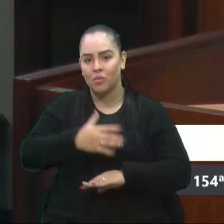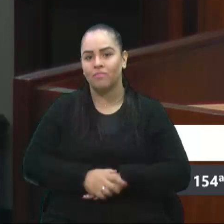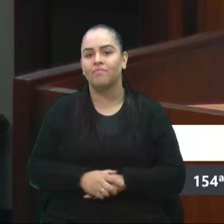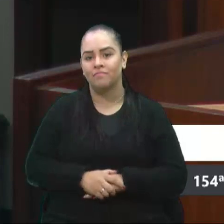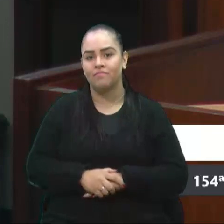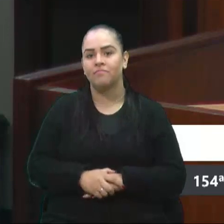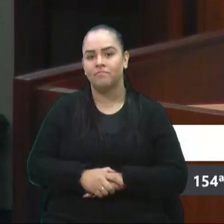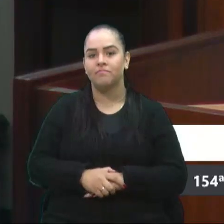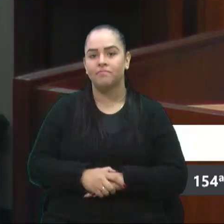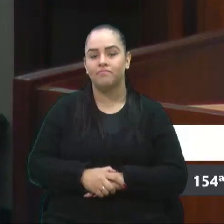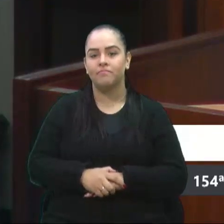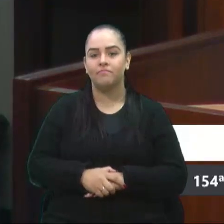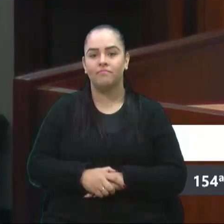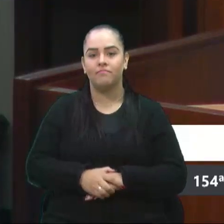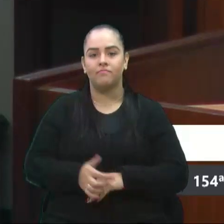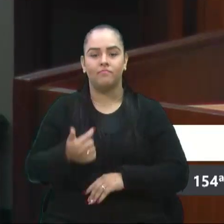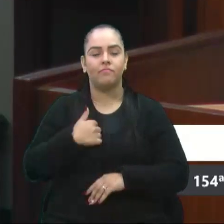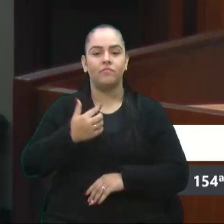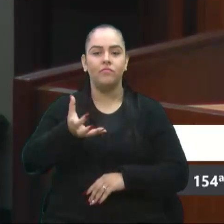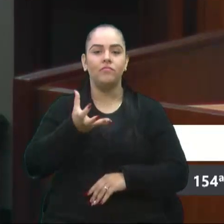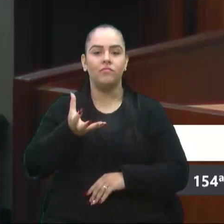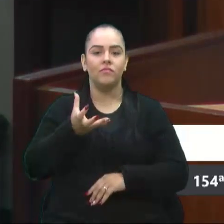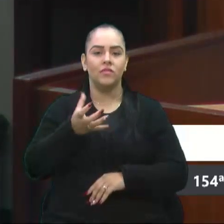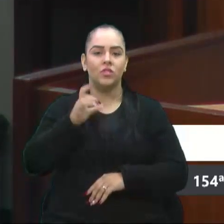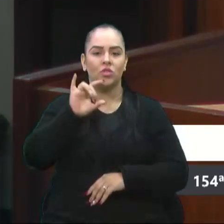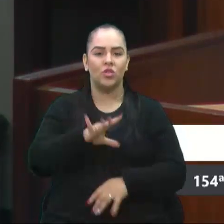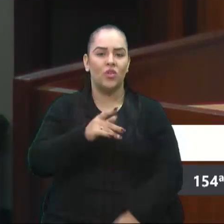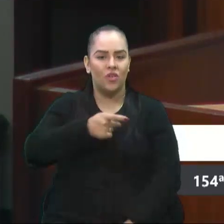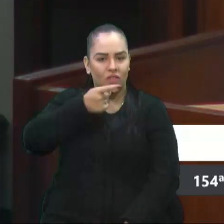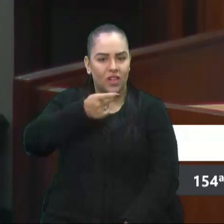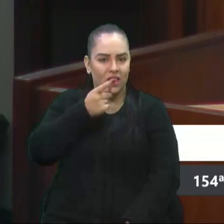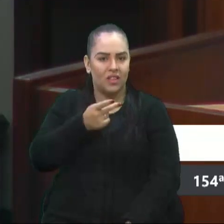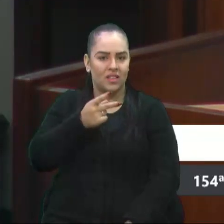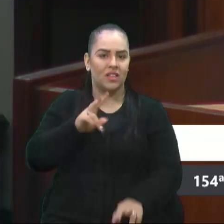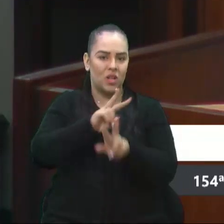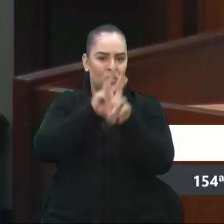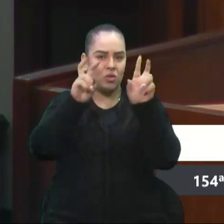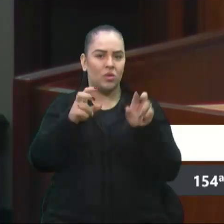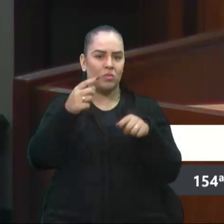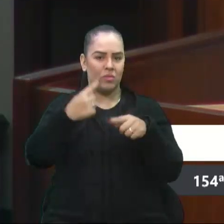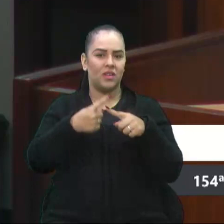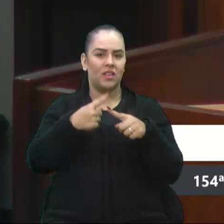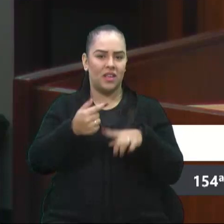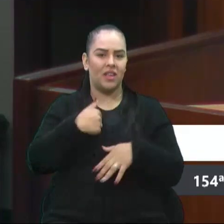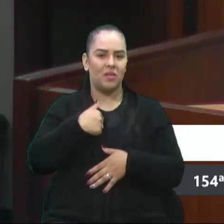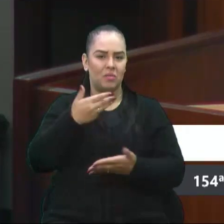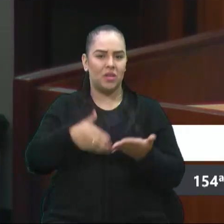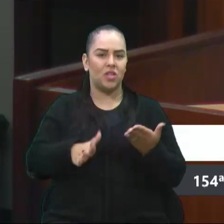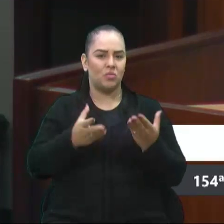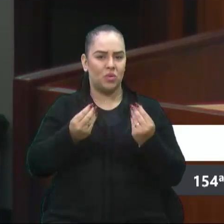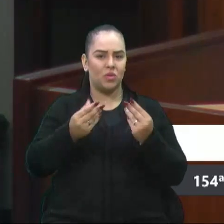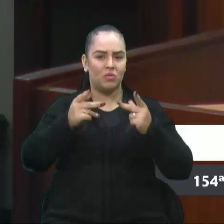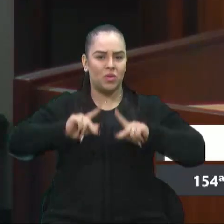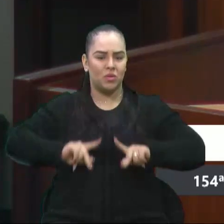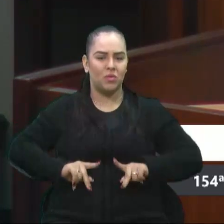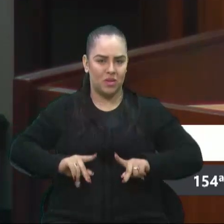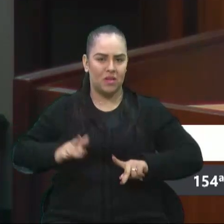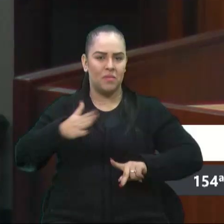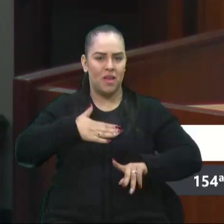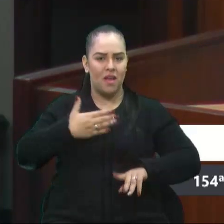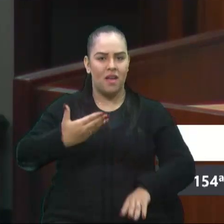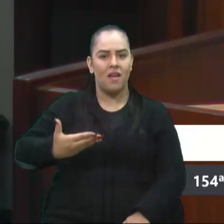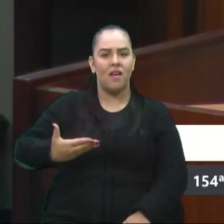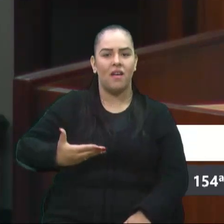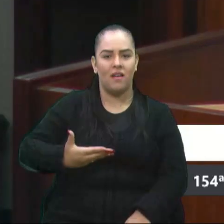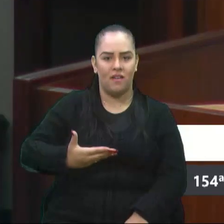eu quero só fazer essa fala aqui, porque eu perdi algumas pessoas no decorrer da minha vida